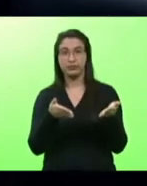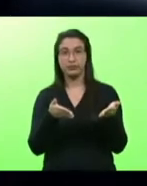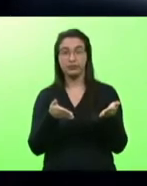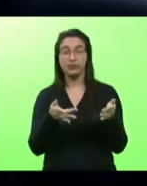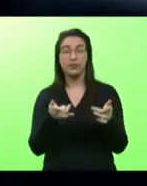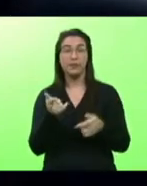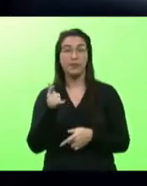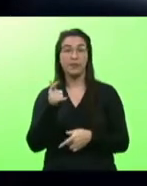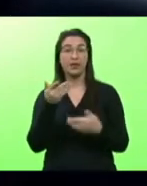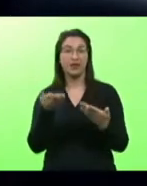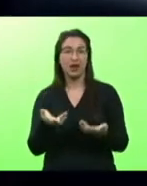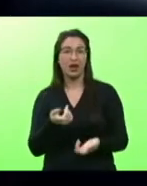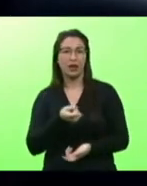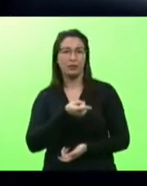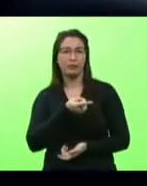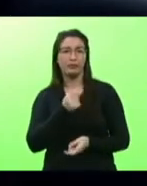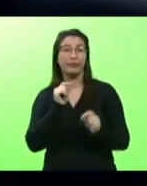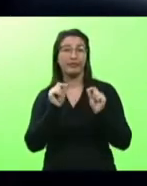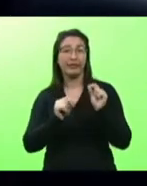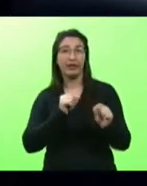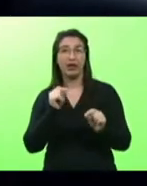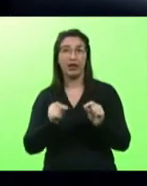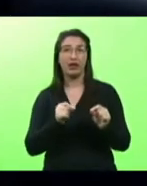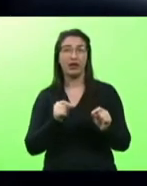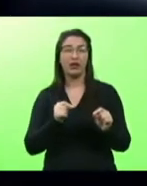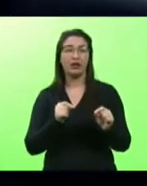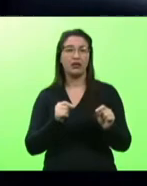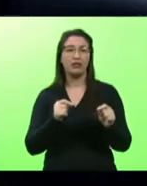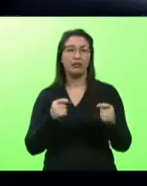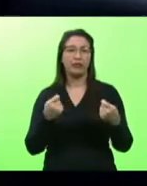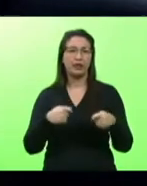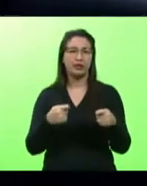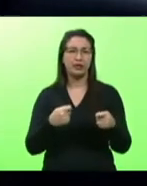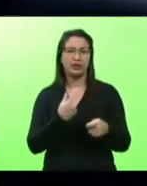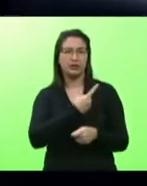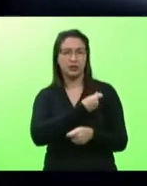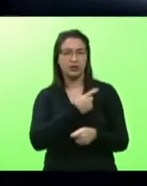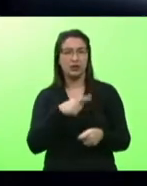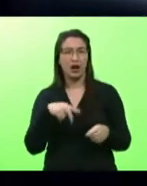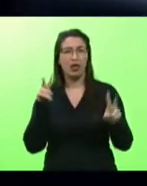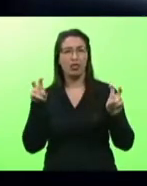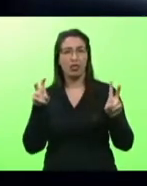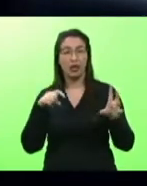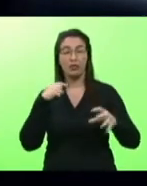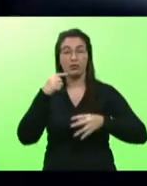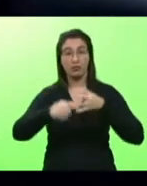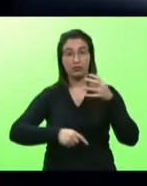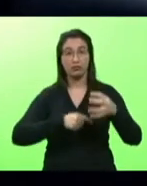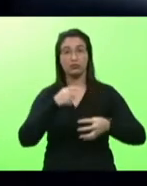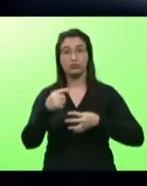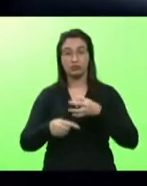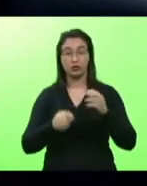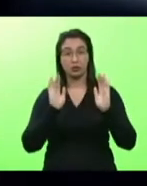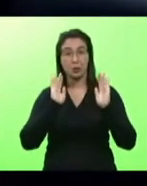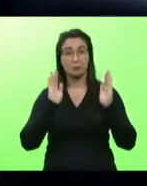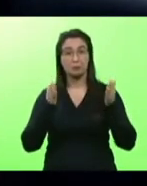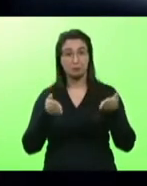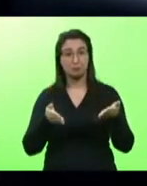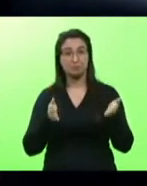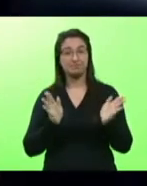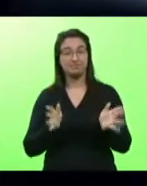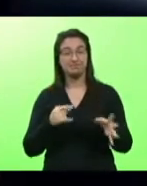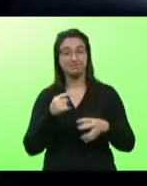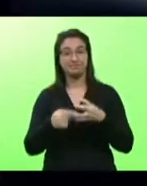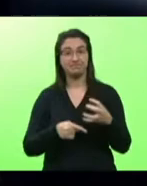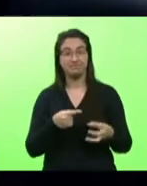patentes que há toda uma discussão já mundialmente sendo feita nesse sentido para